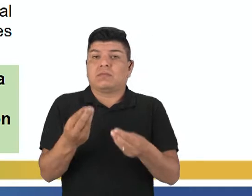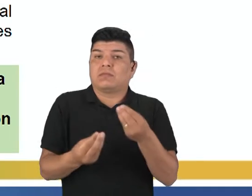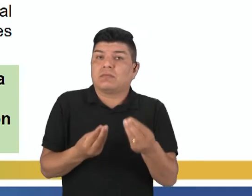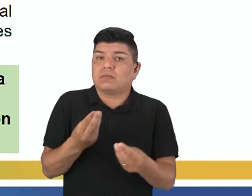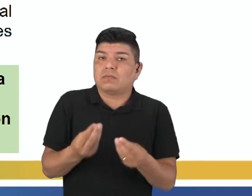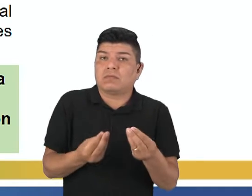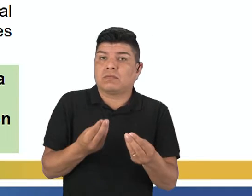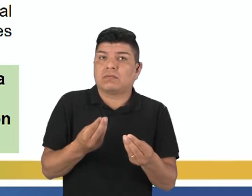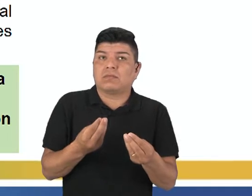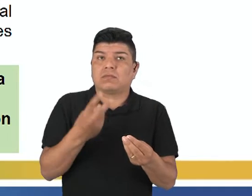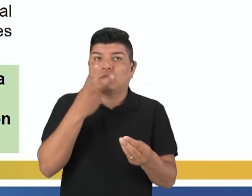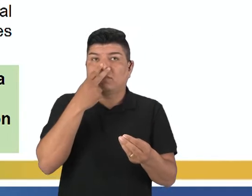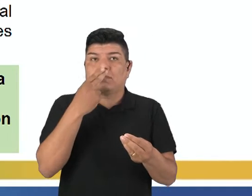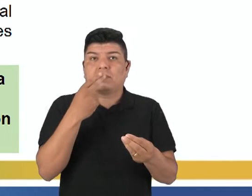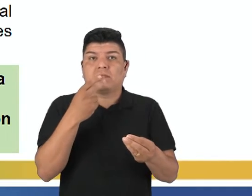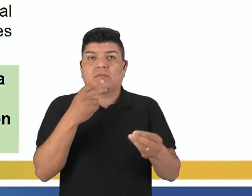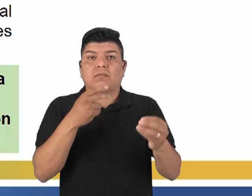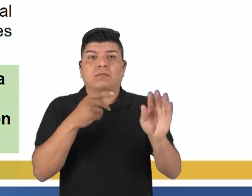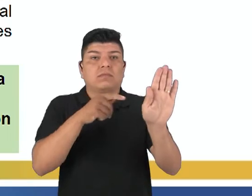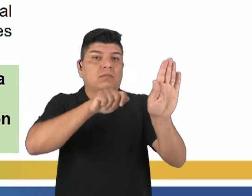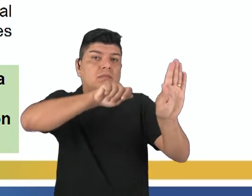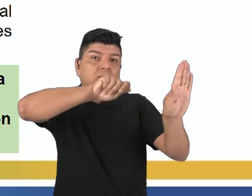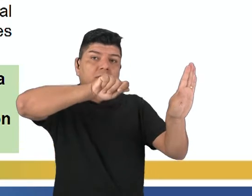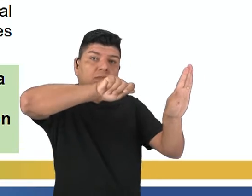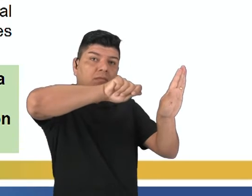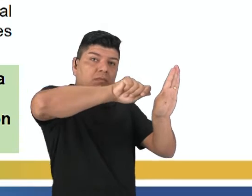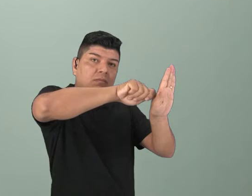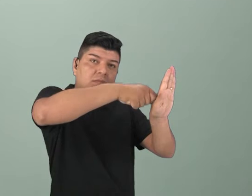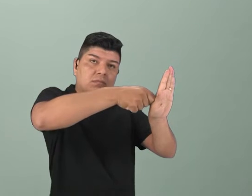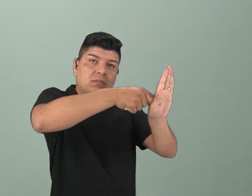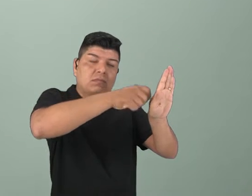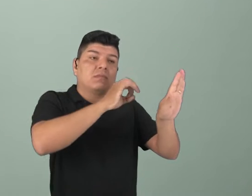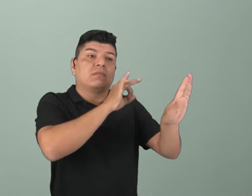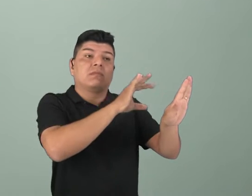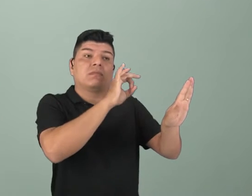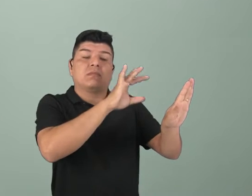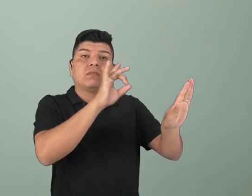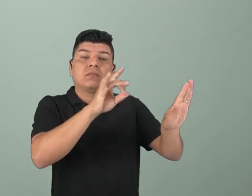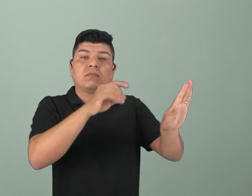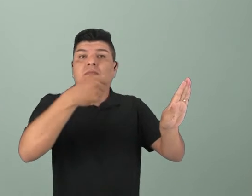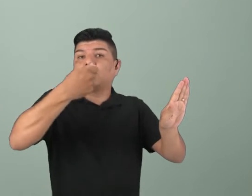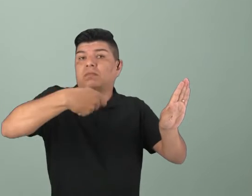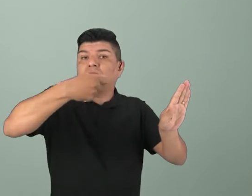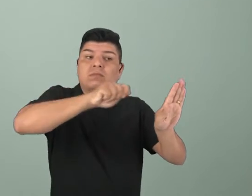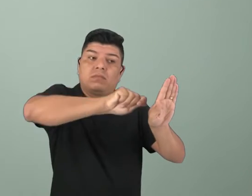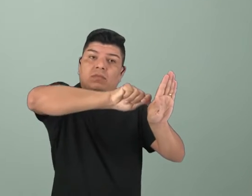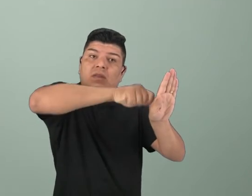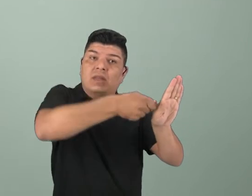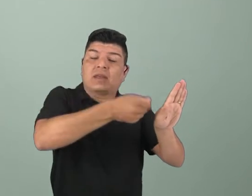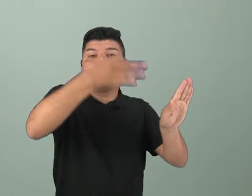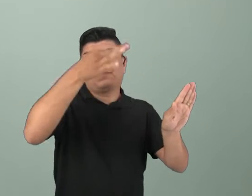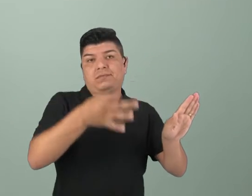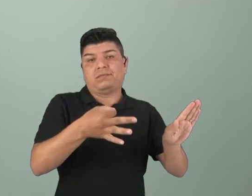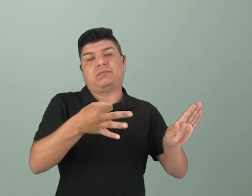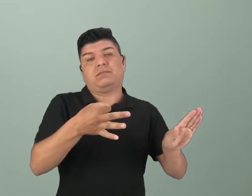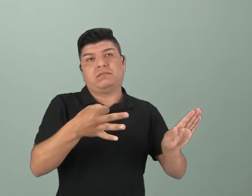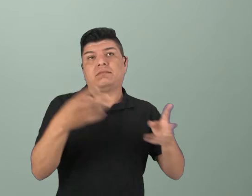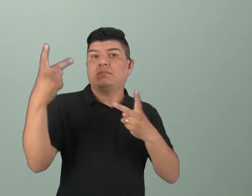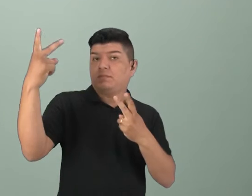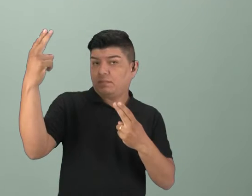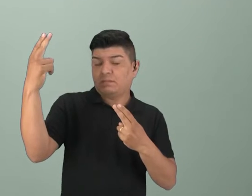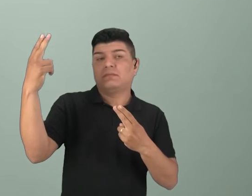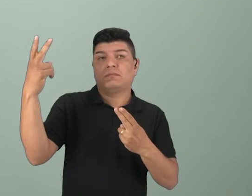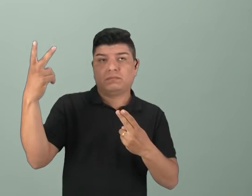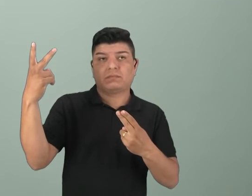fossem uma chave e uma fechadura. Cada fechadura precisa da sua chave específica. Por exemplo, a citosina,